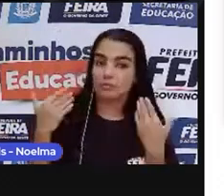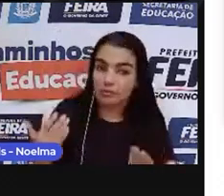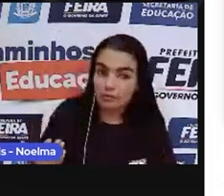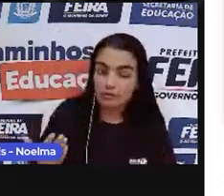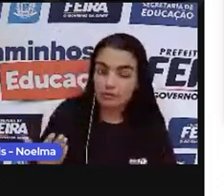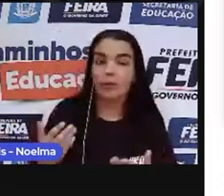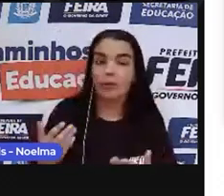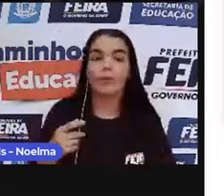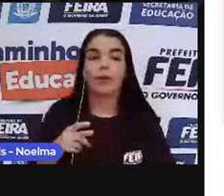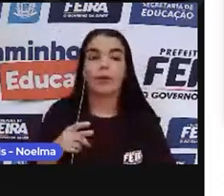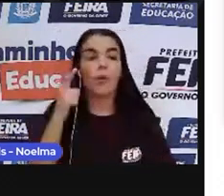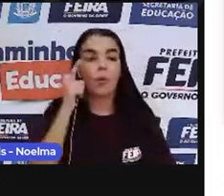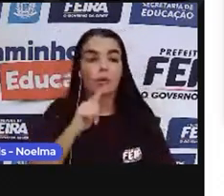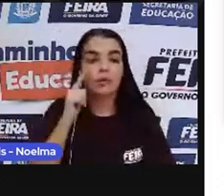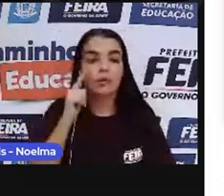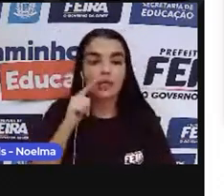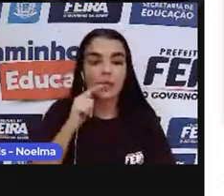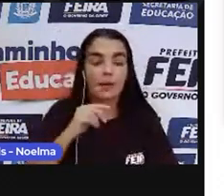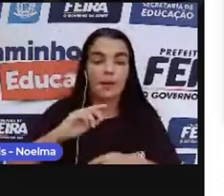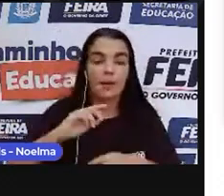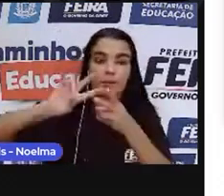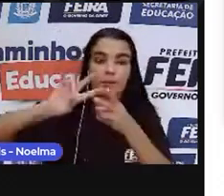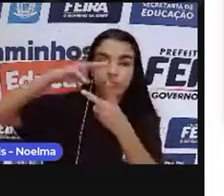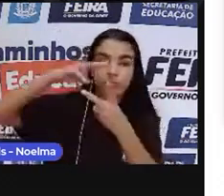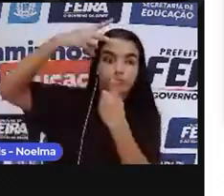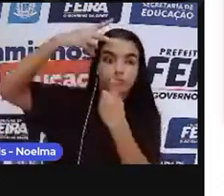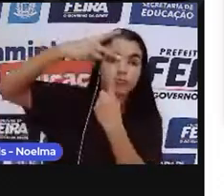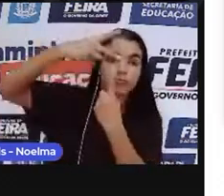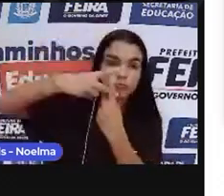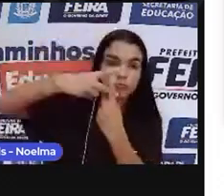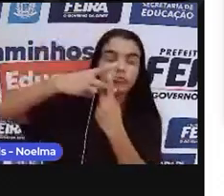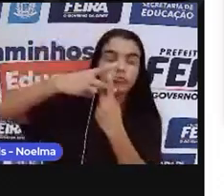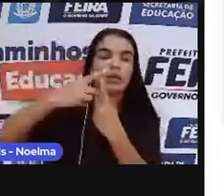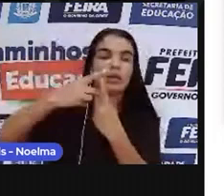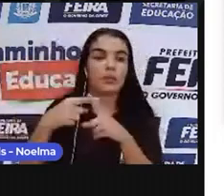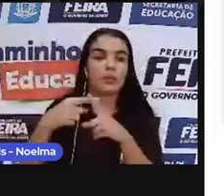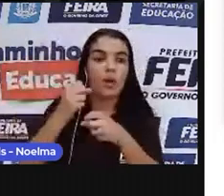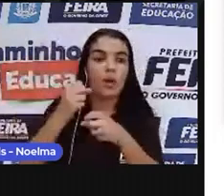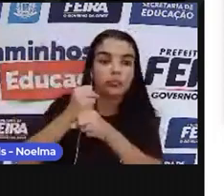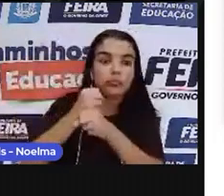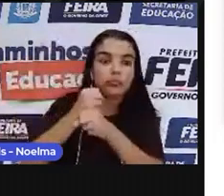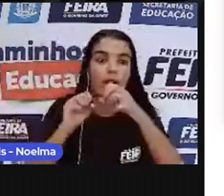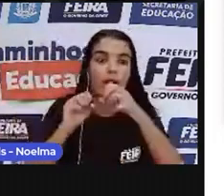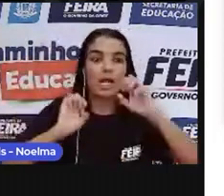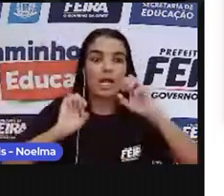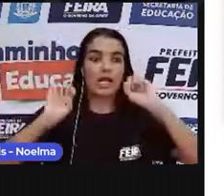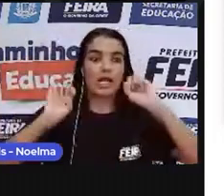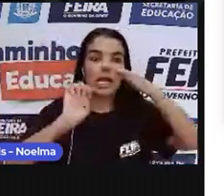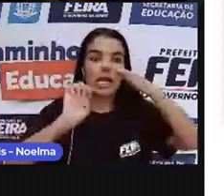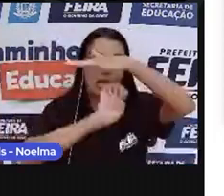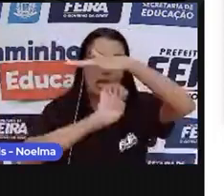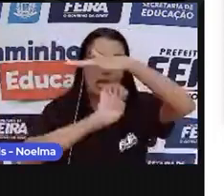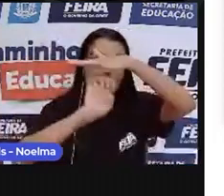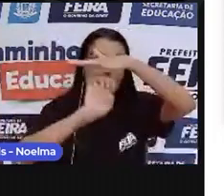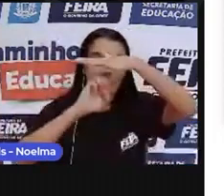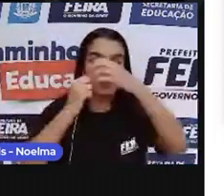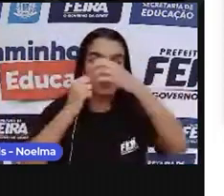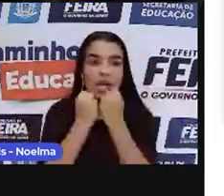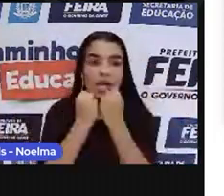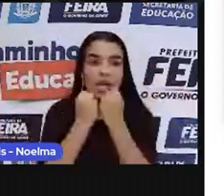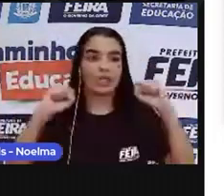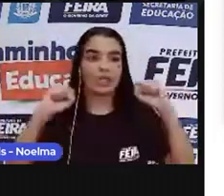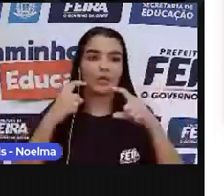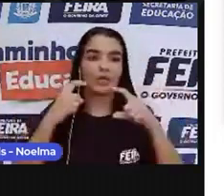eles superam o Brasil ao construírem uma indústria açucareira de abastecimento do mercado europeu, e o Brasil, perdendo o